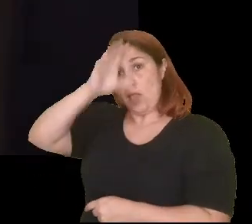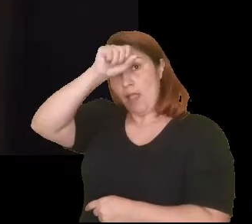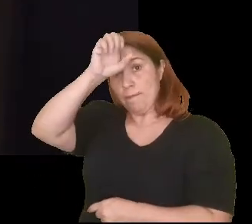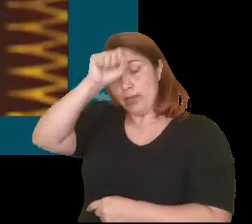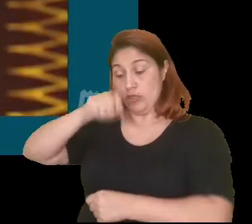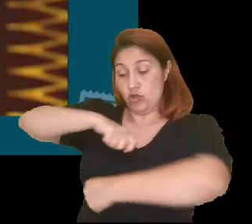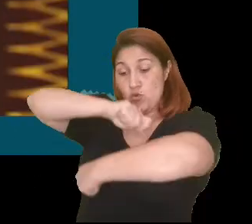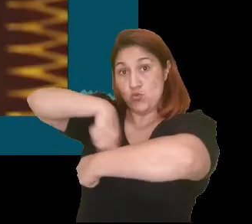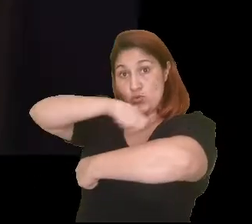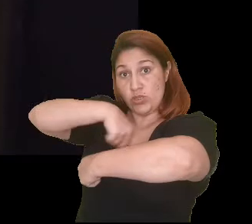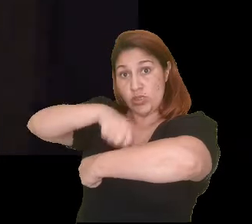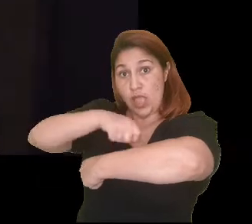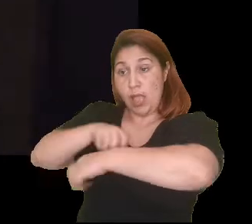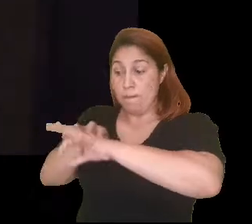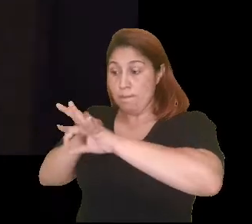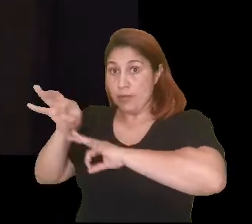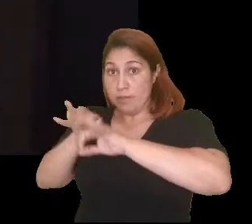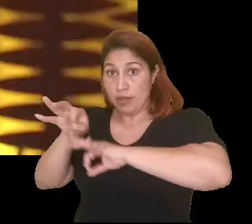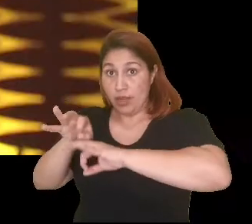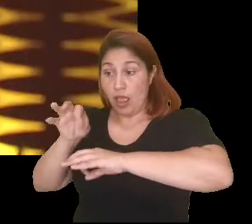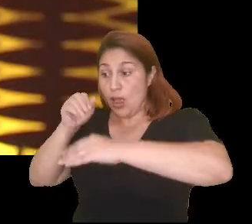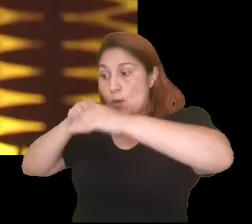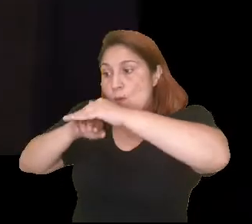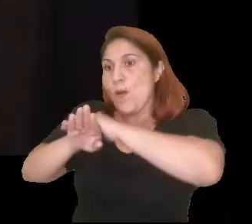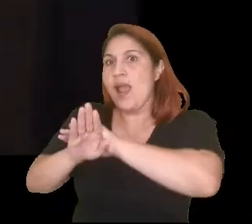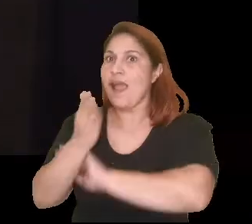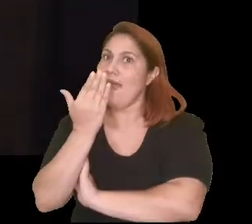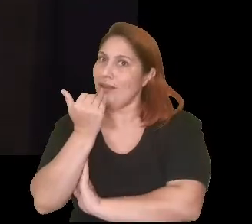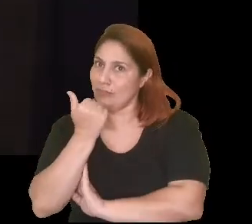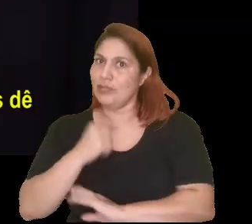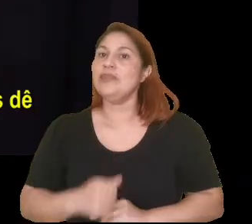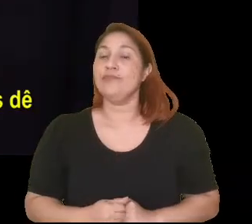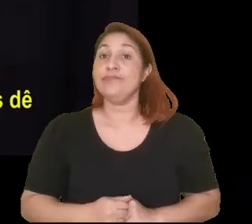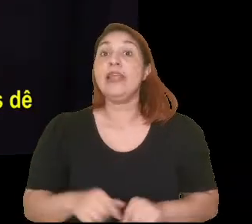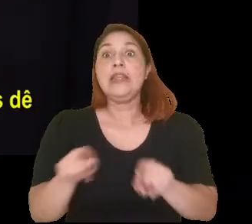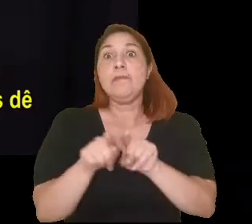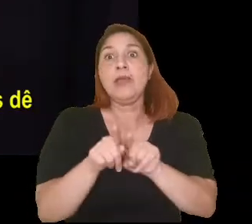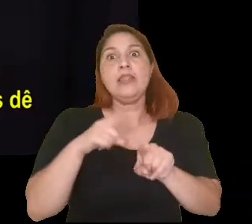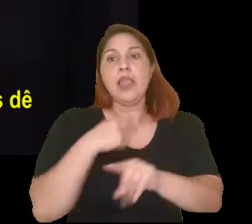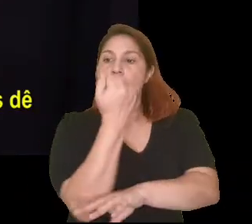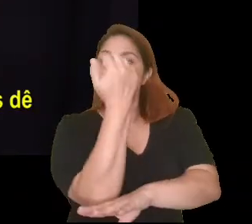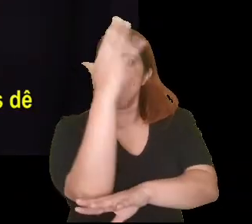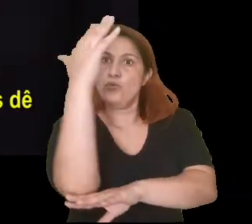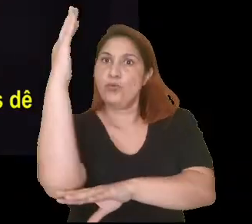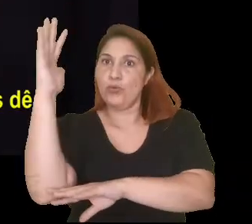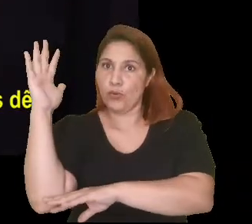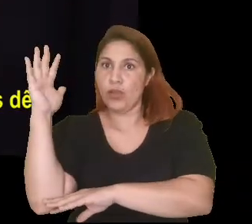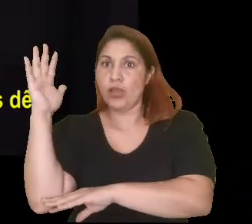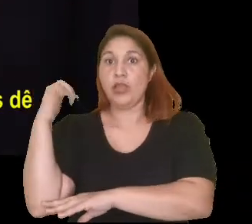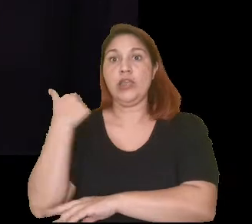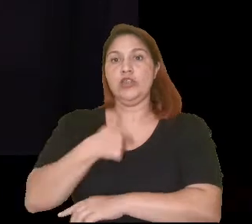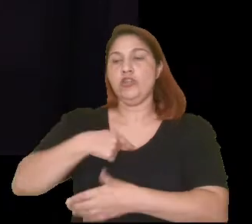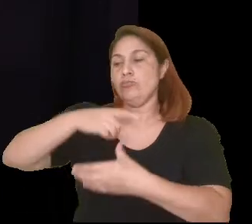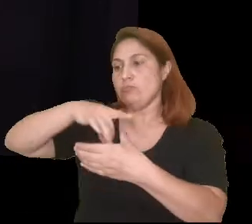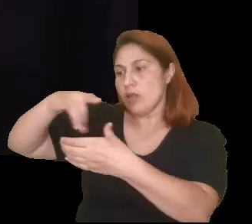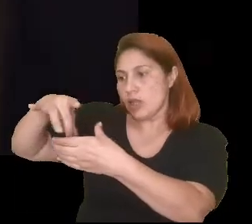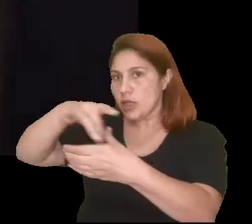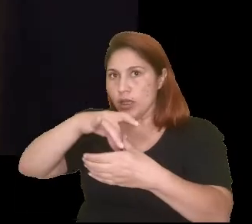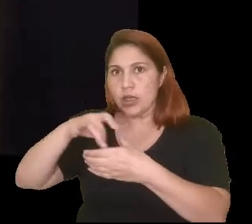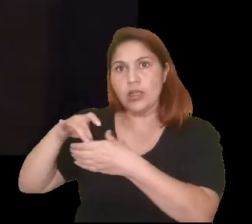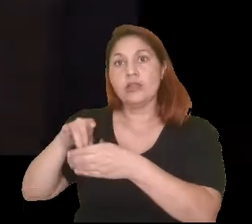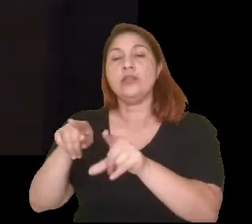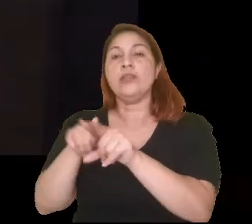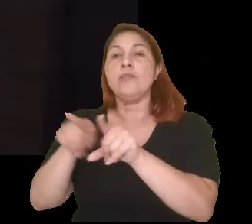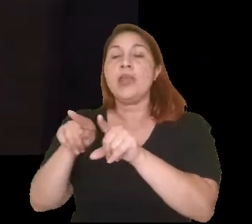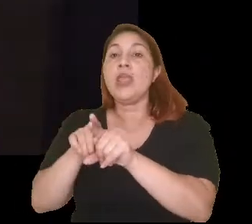A preparar, O quê? E a conservar, O quê? Para os alimentos. E também interferimos na natureza para que ela nos dê o que queremos,